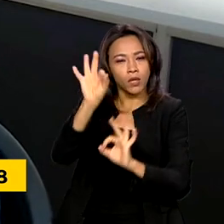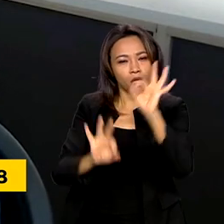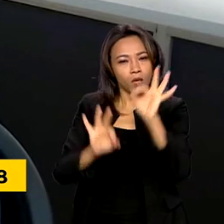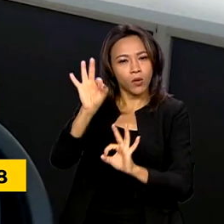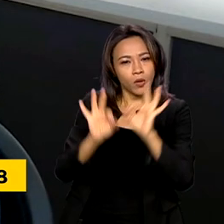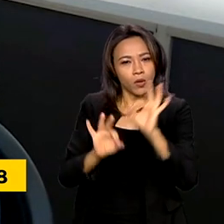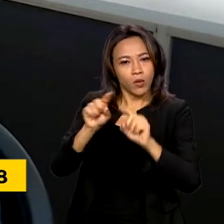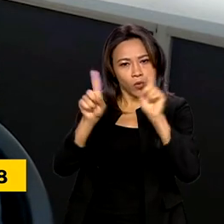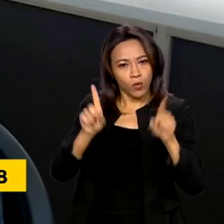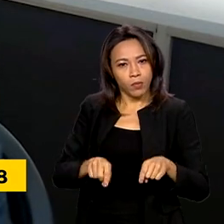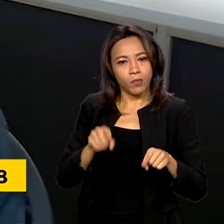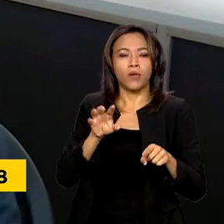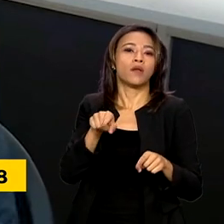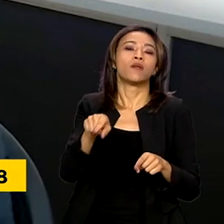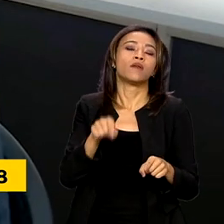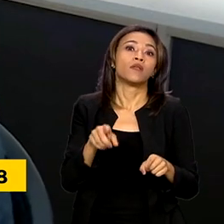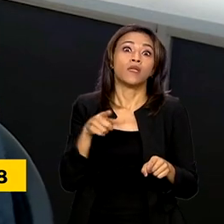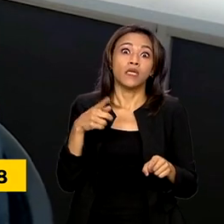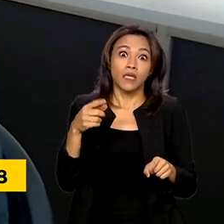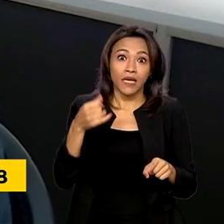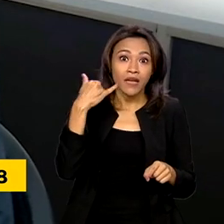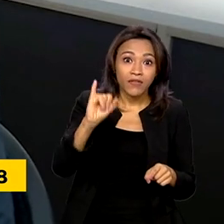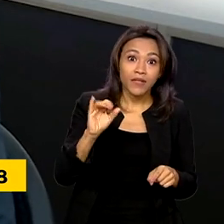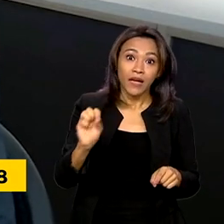enfrentar a inflação dos alimentos, que não falte produto para o PAA. aí aí E aí